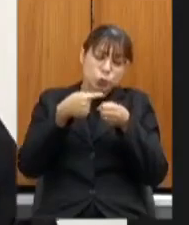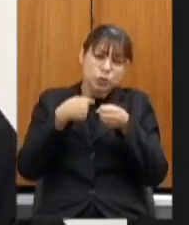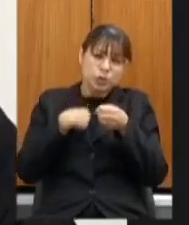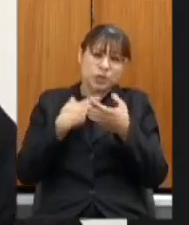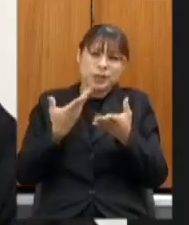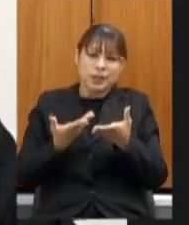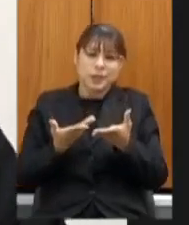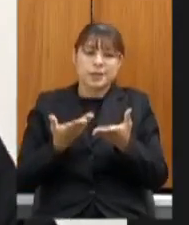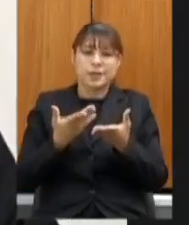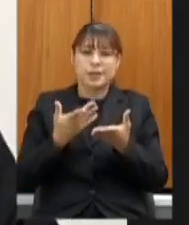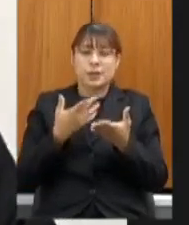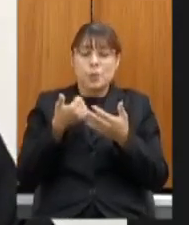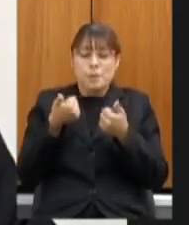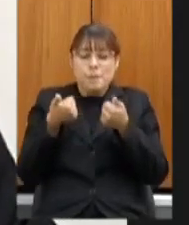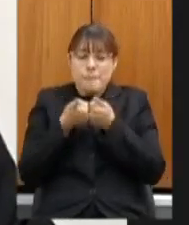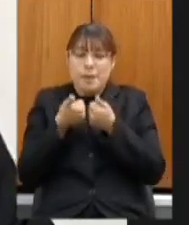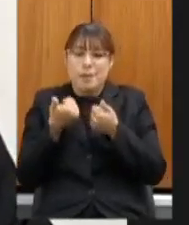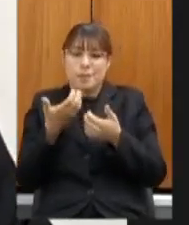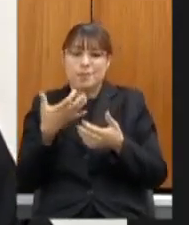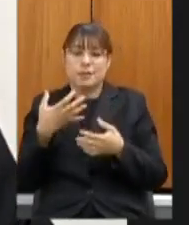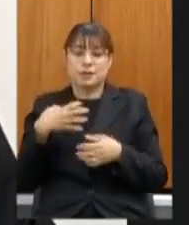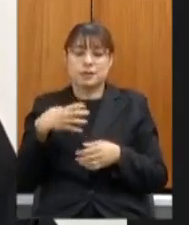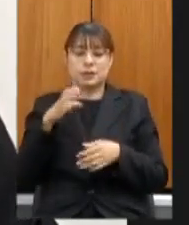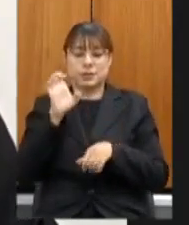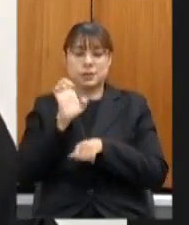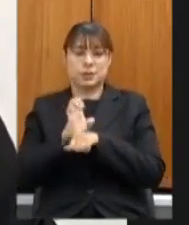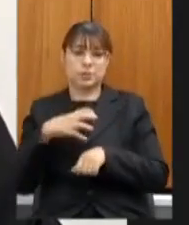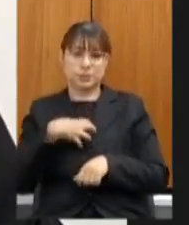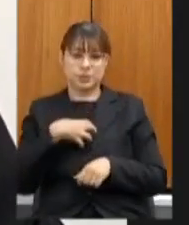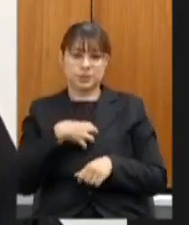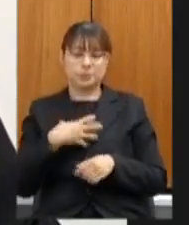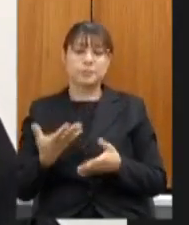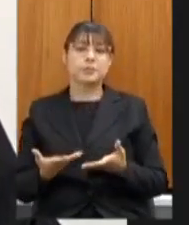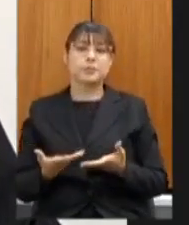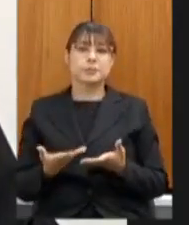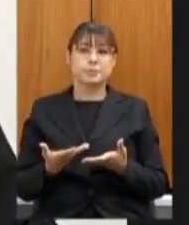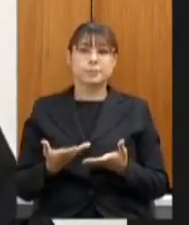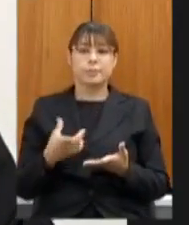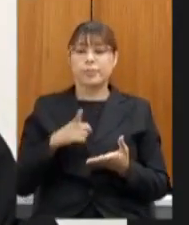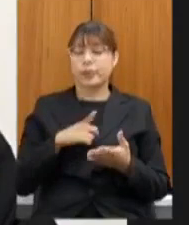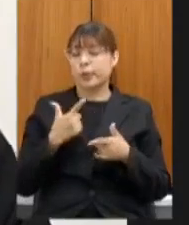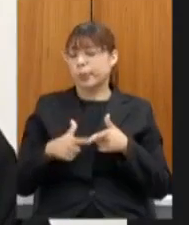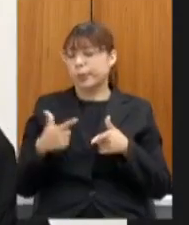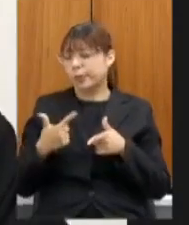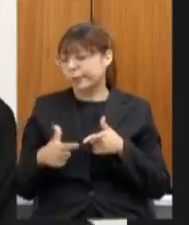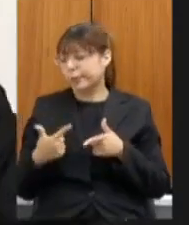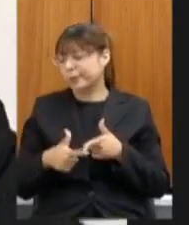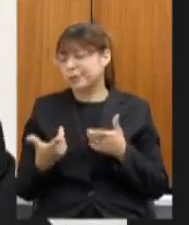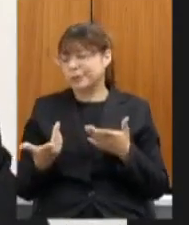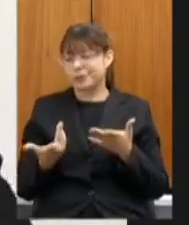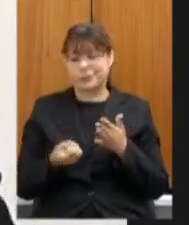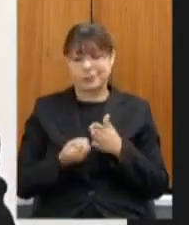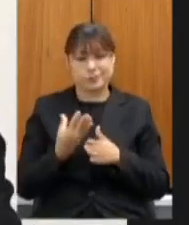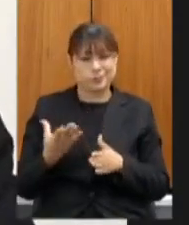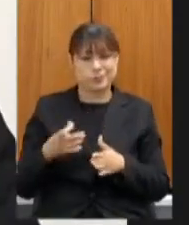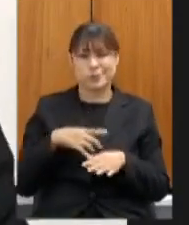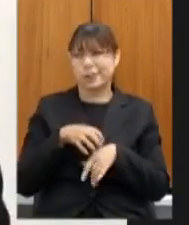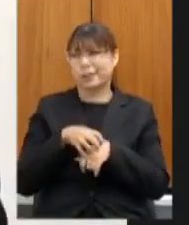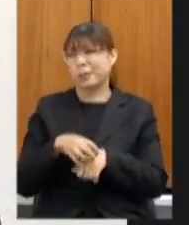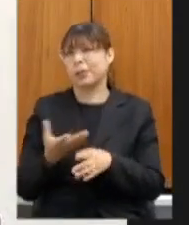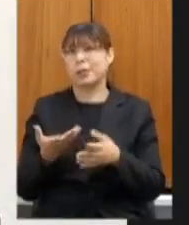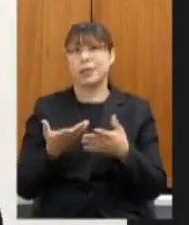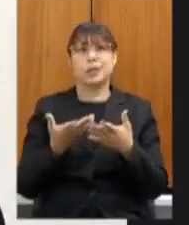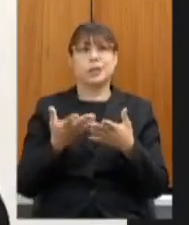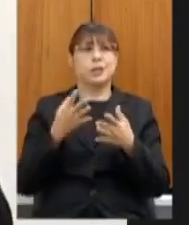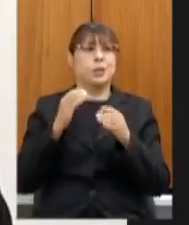ali a margem do estado da Bahia com todos os problemas possíveis e impossíveis desde a comunicação do transporte da estrada que o